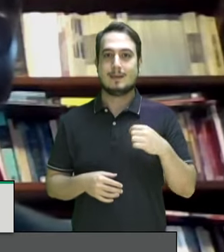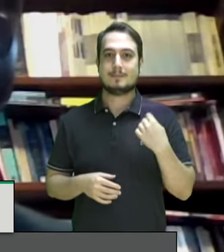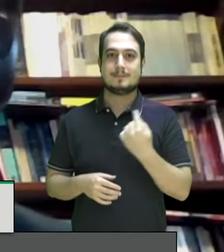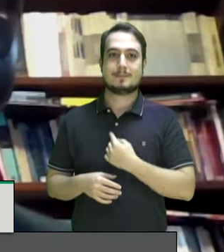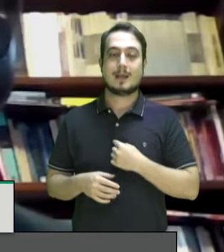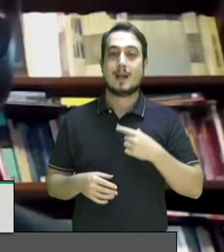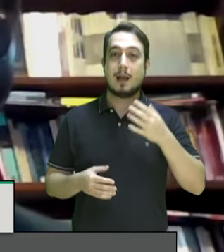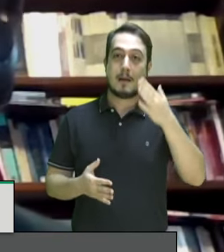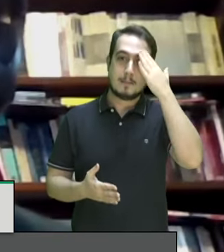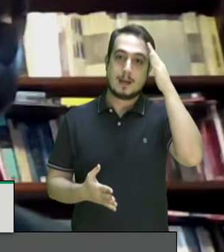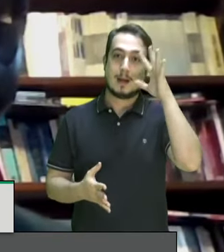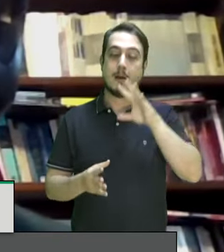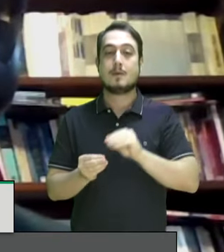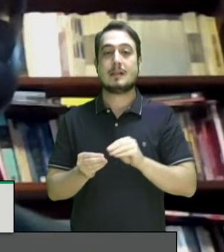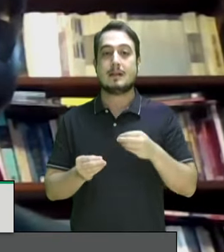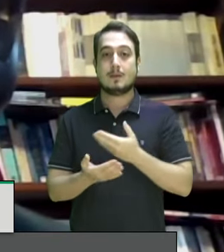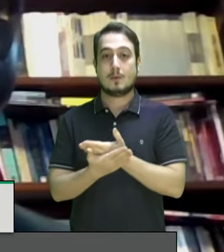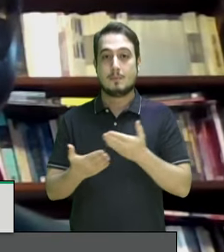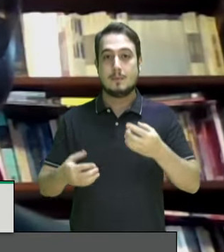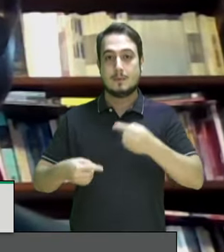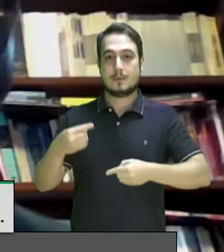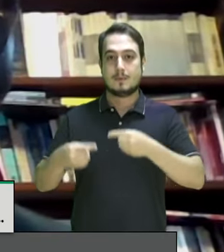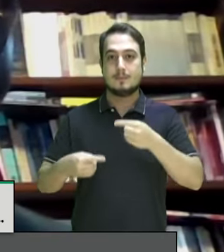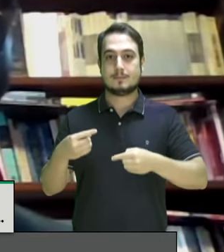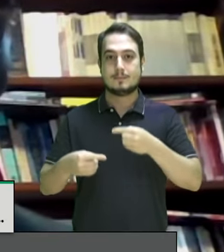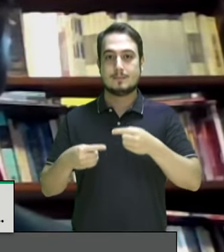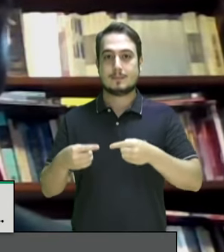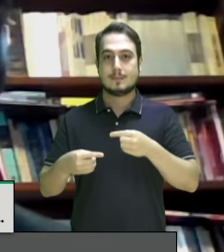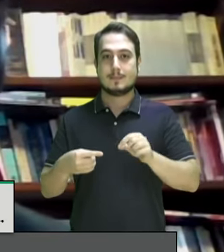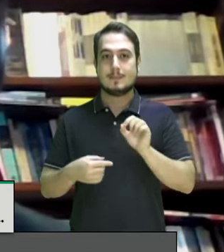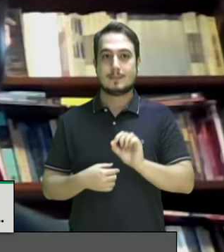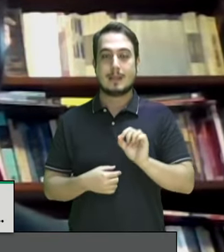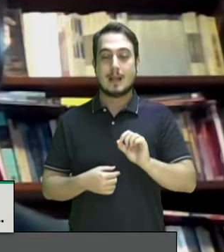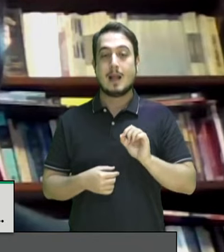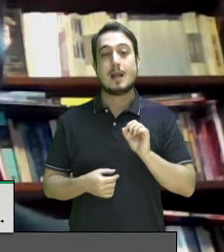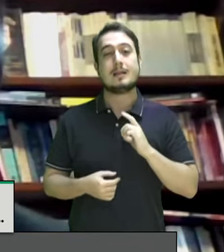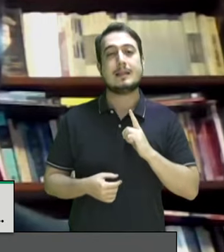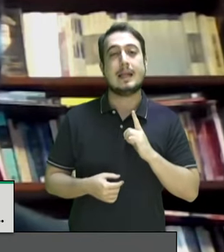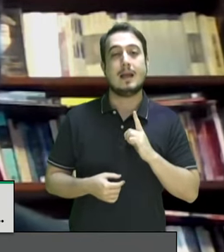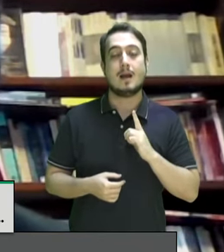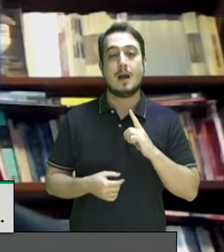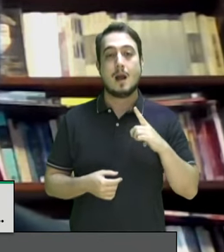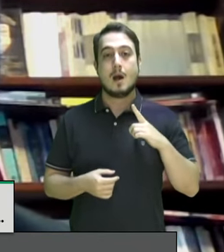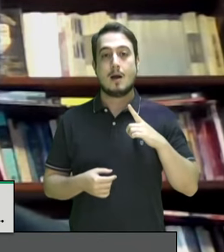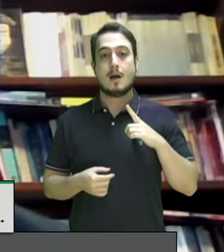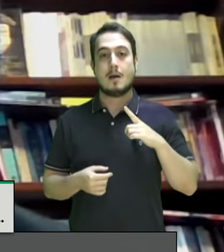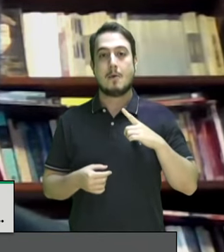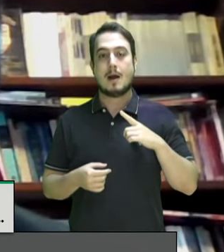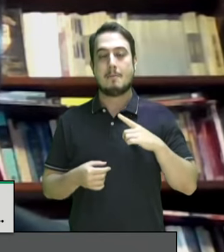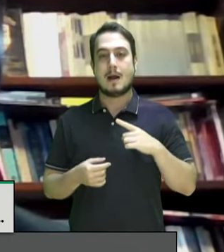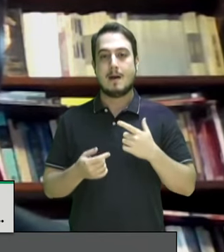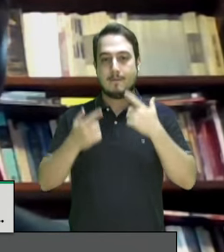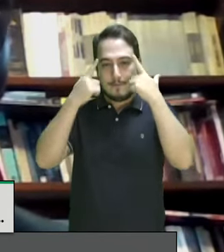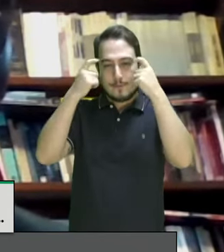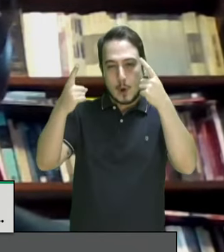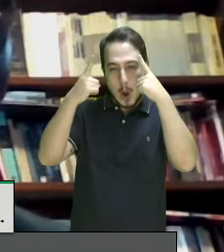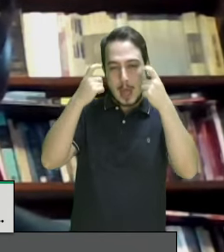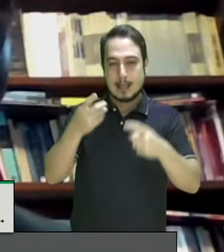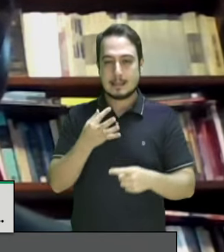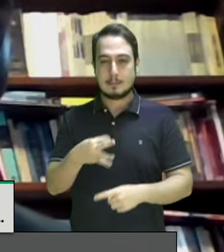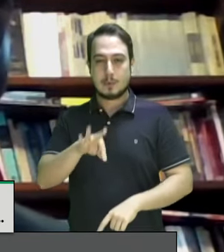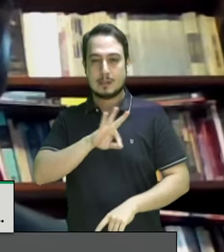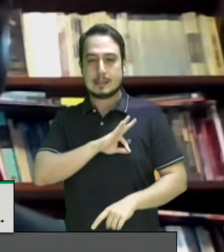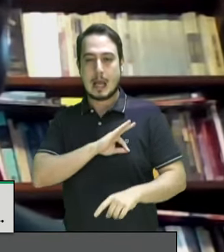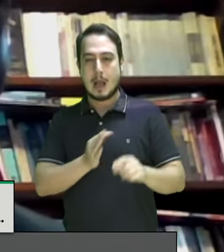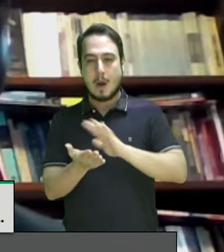reconheceu publicamente perante a corte a existência de um quadro de violência policial racista e discriminatória